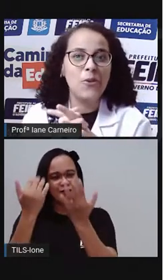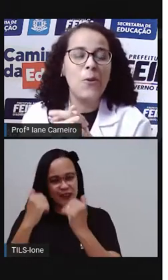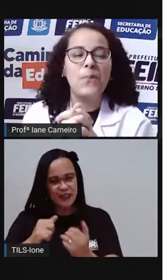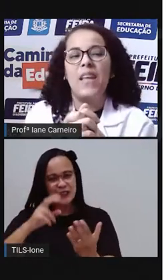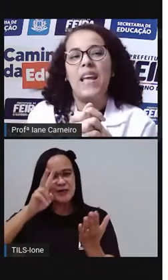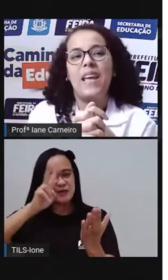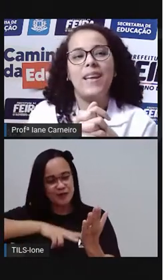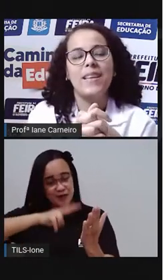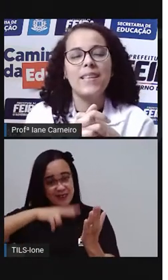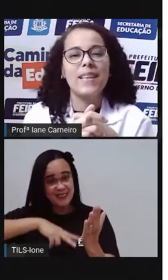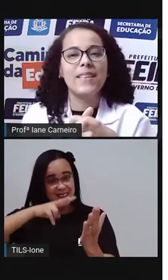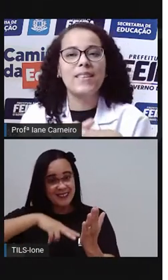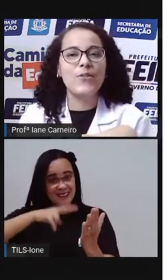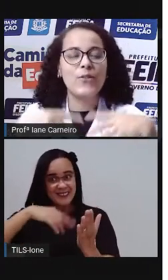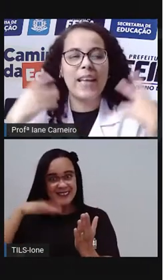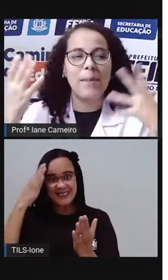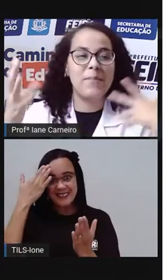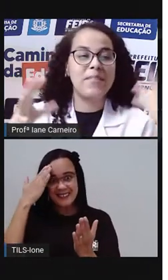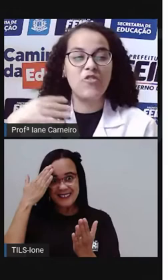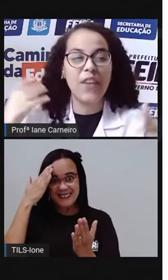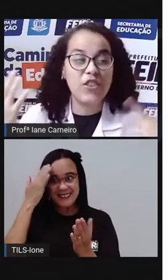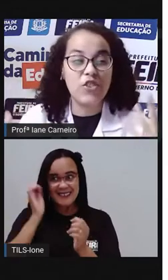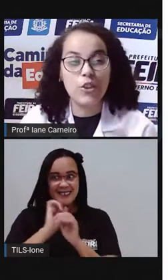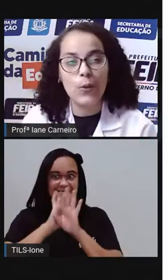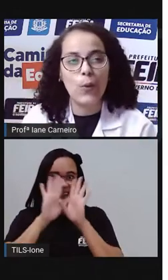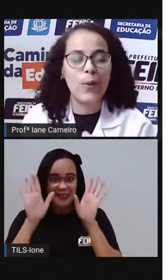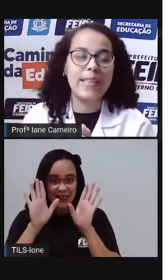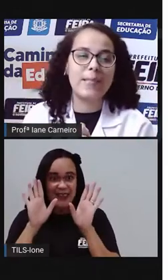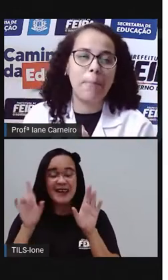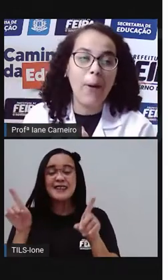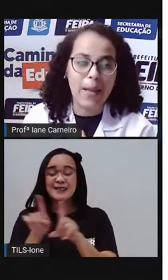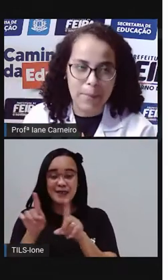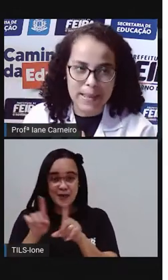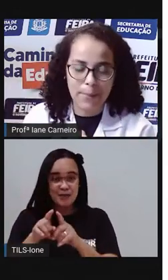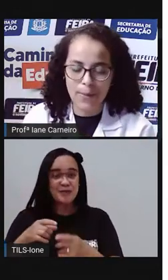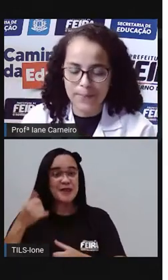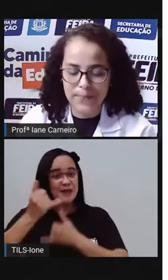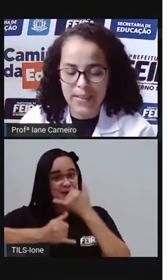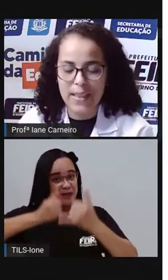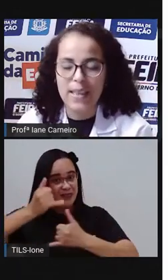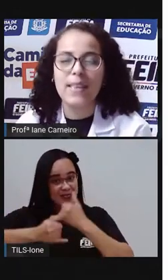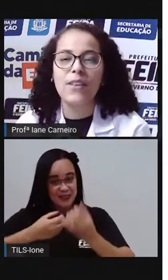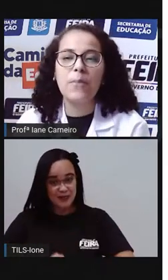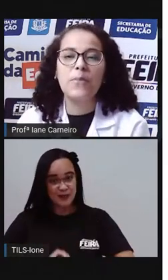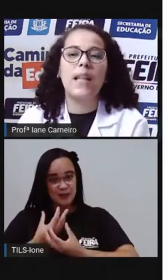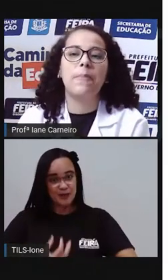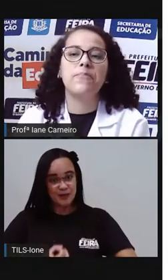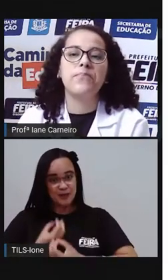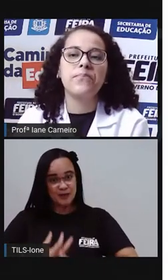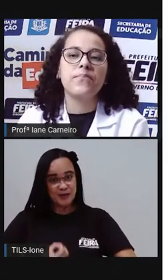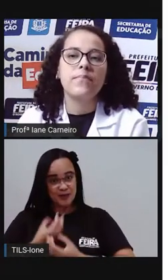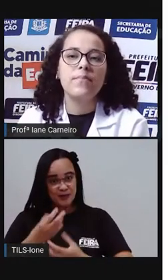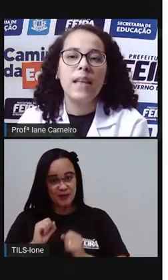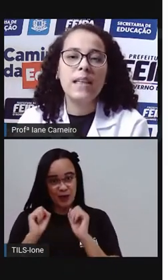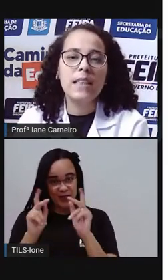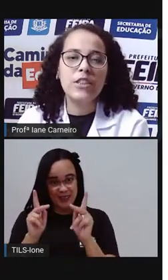lendo e tentando, né, se divertindo com esse poema, tá bom? Então vamos lá.